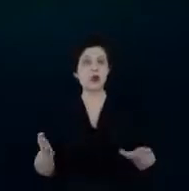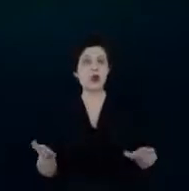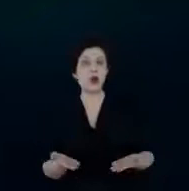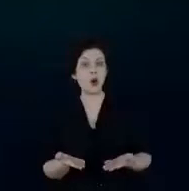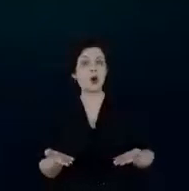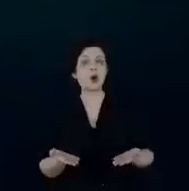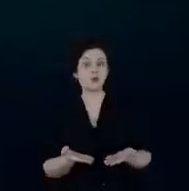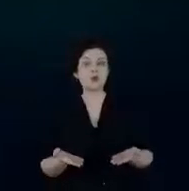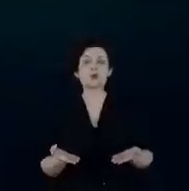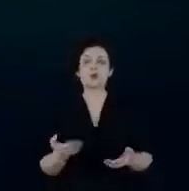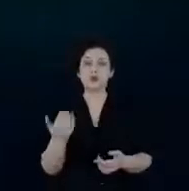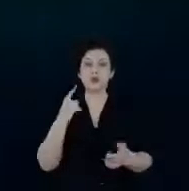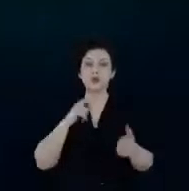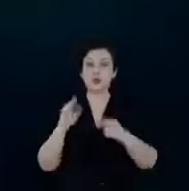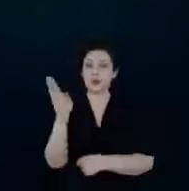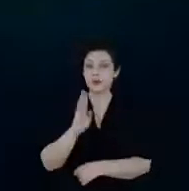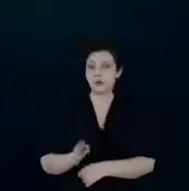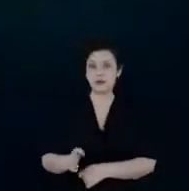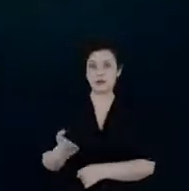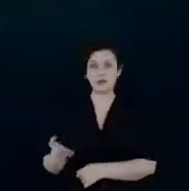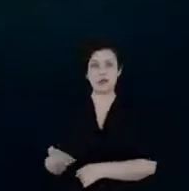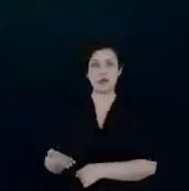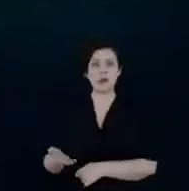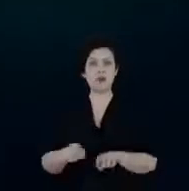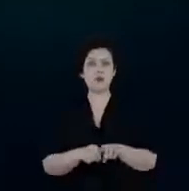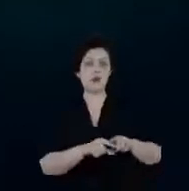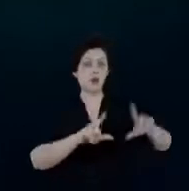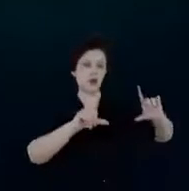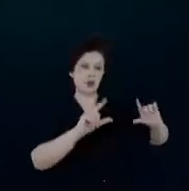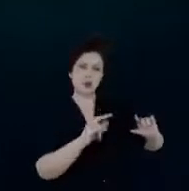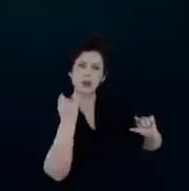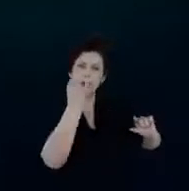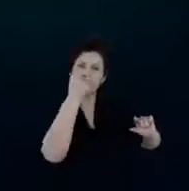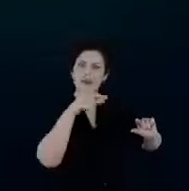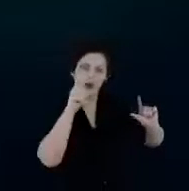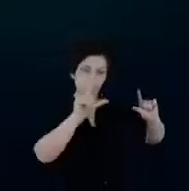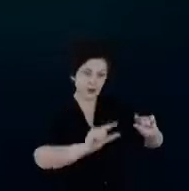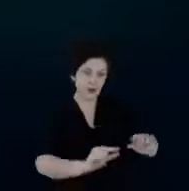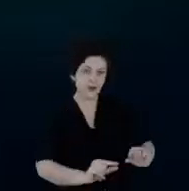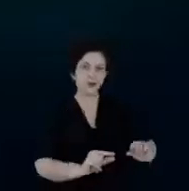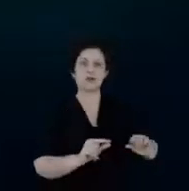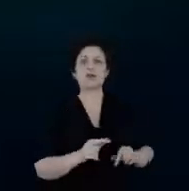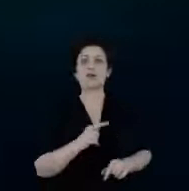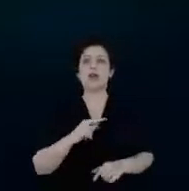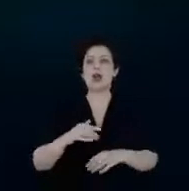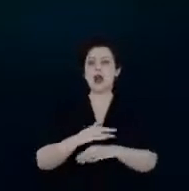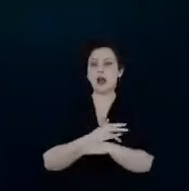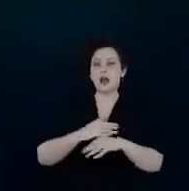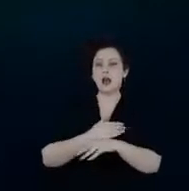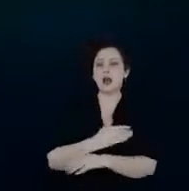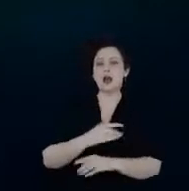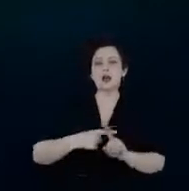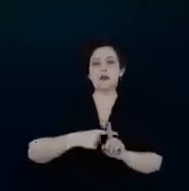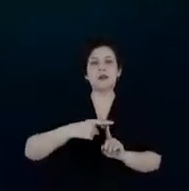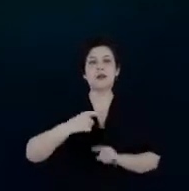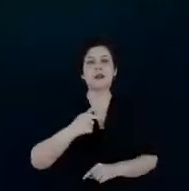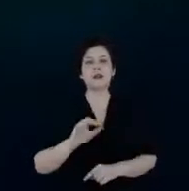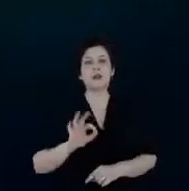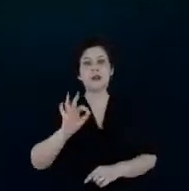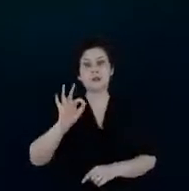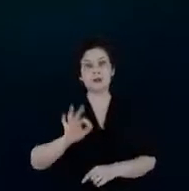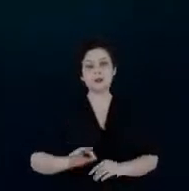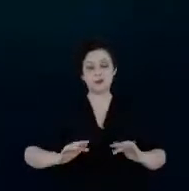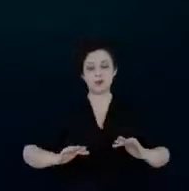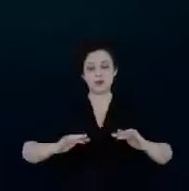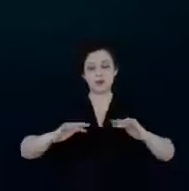ponta do Brasil e a redução é bastante relevante a gente tem cidades que chegam a 70% dependendo